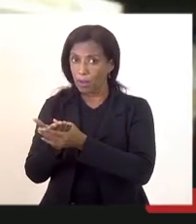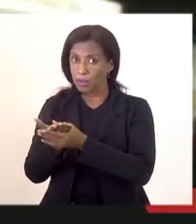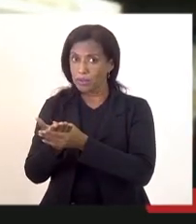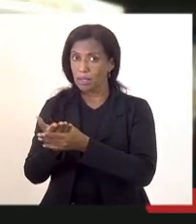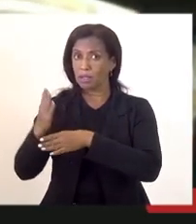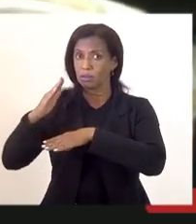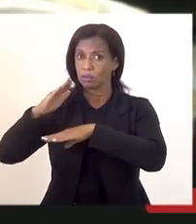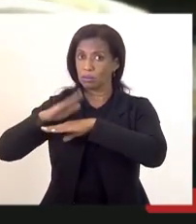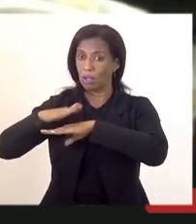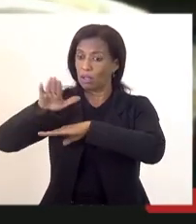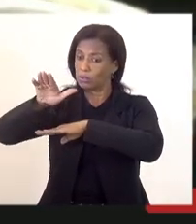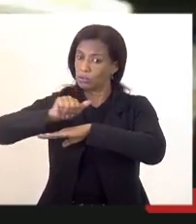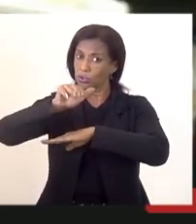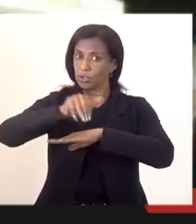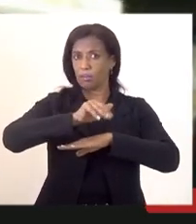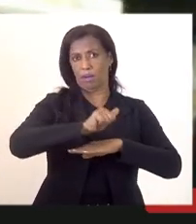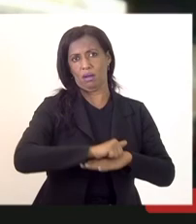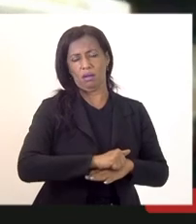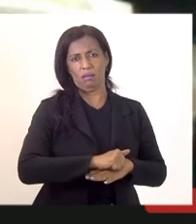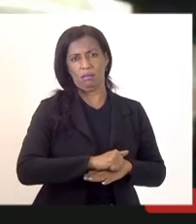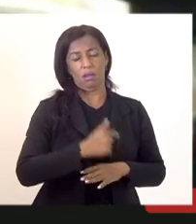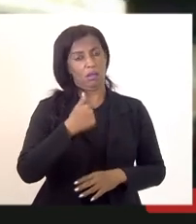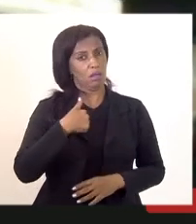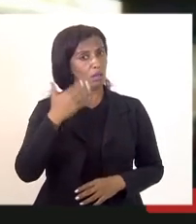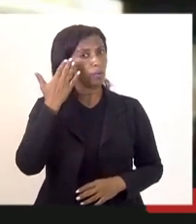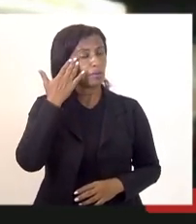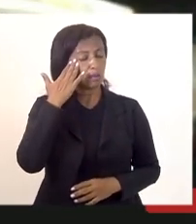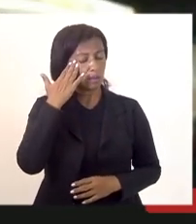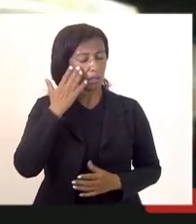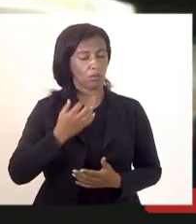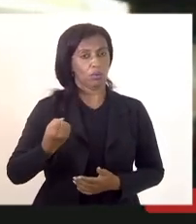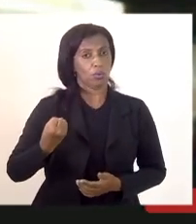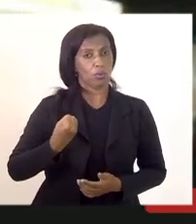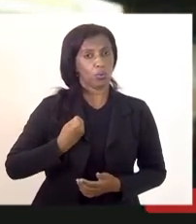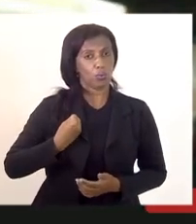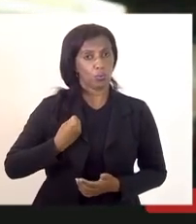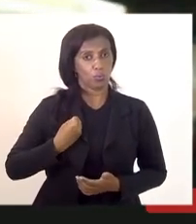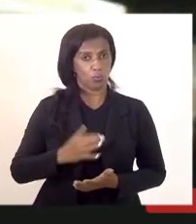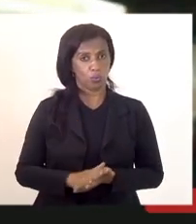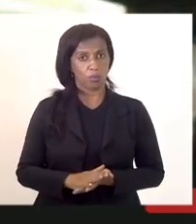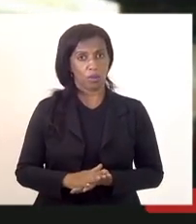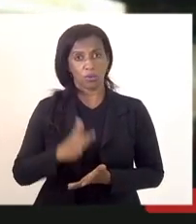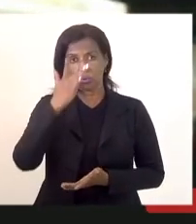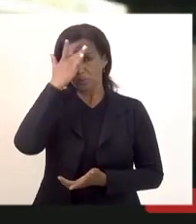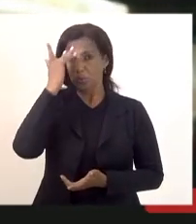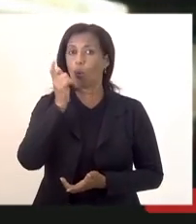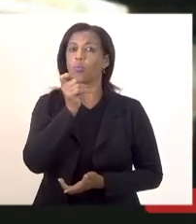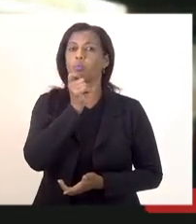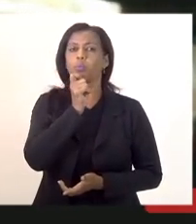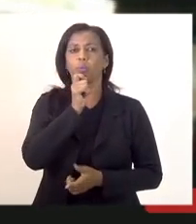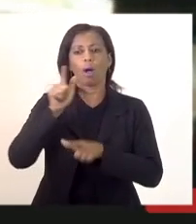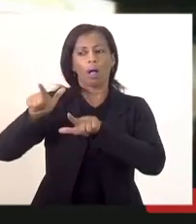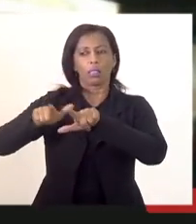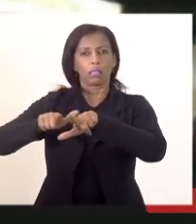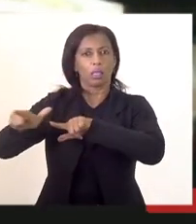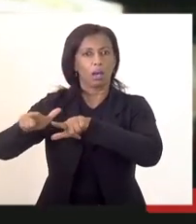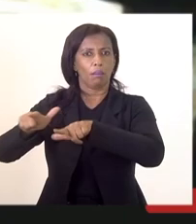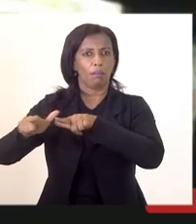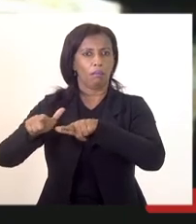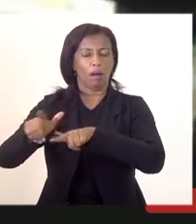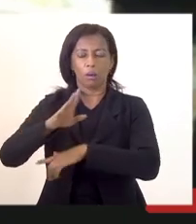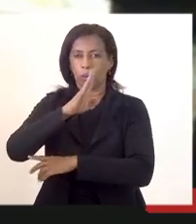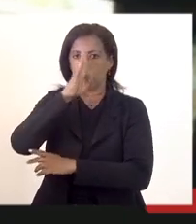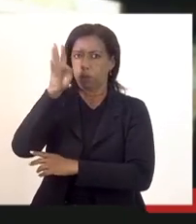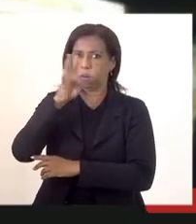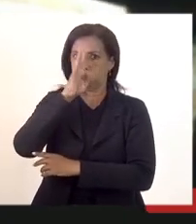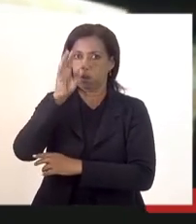chamamento eu entendo que o número de desempregados no Rio de Janeiro é um número absurdo a